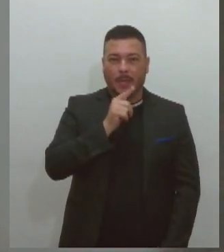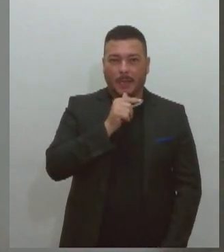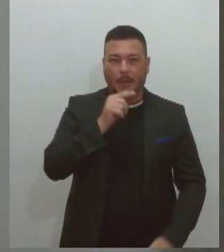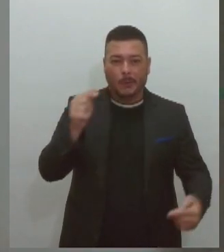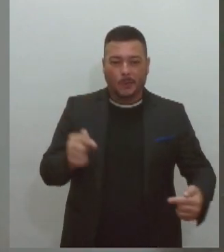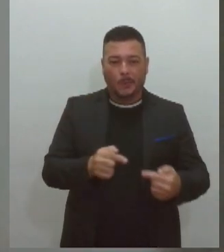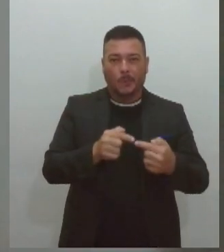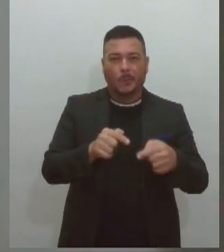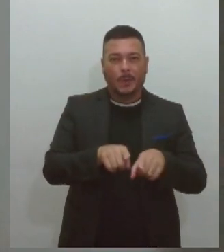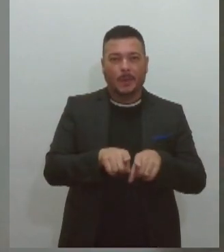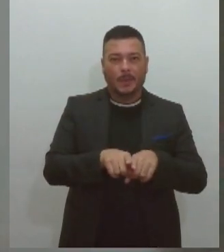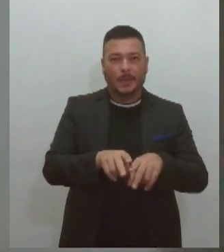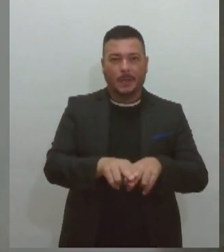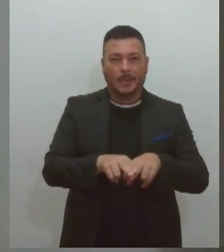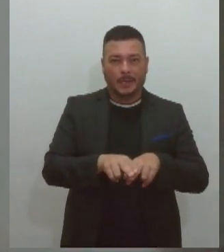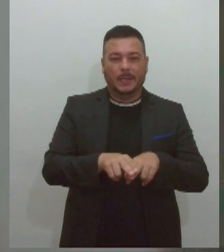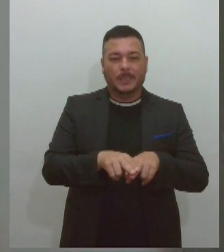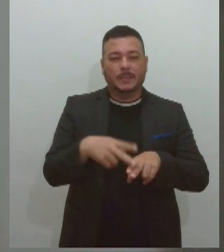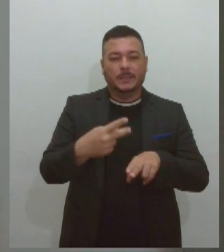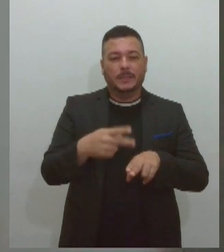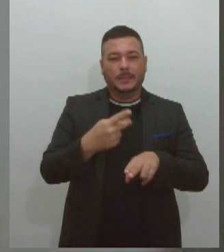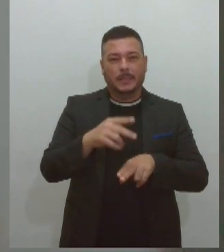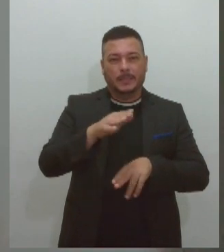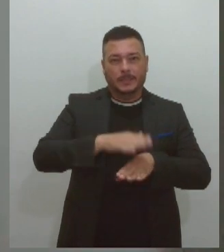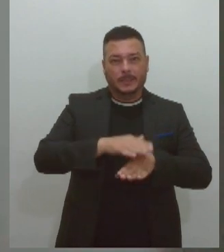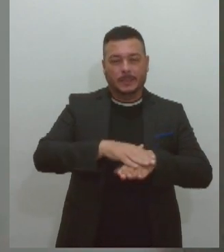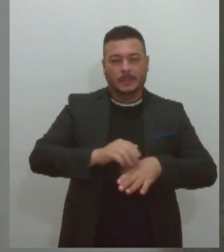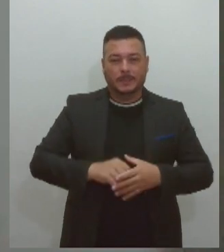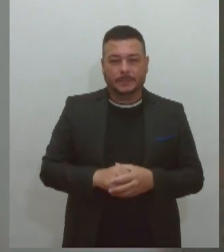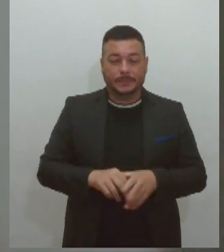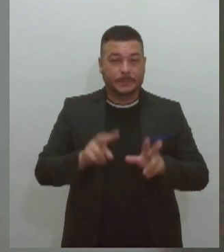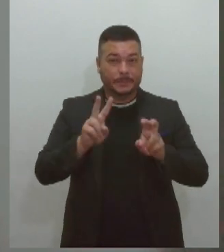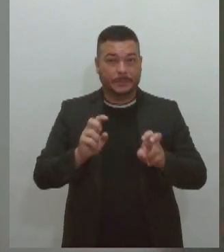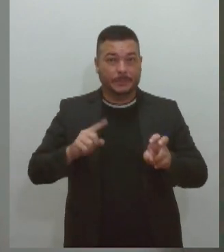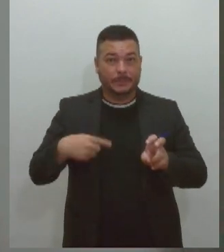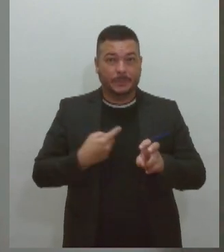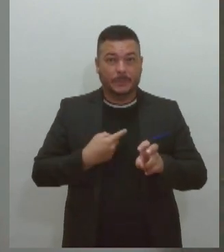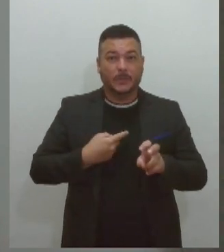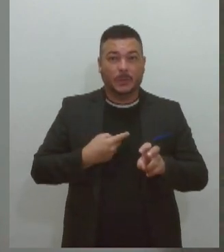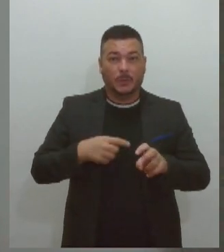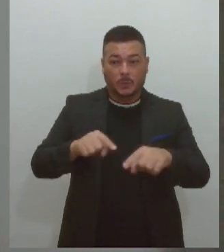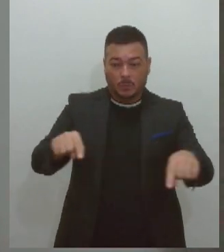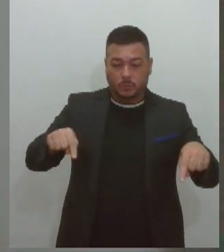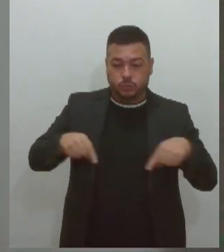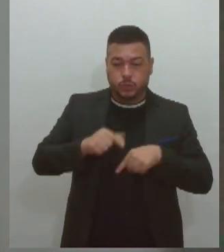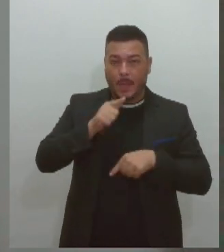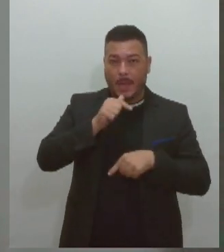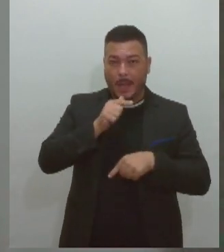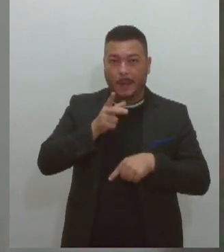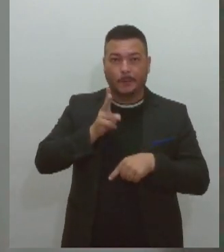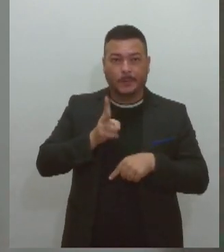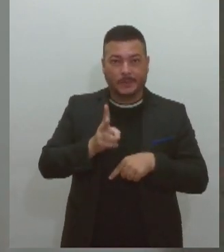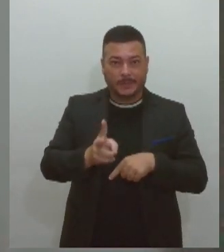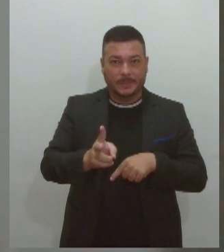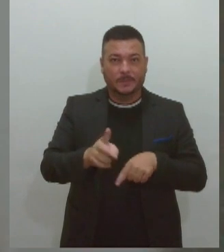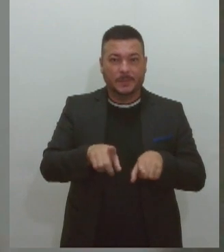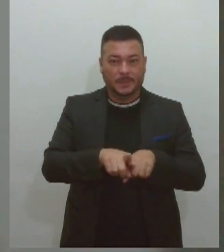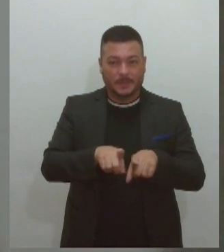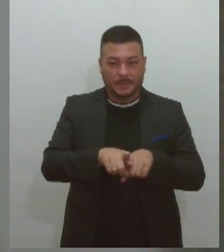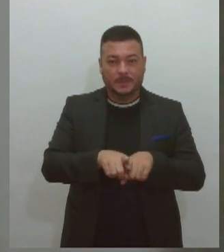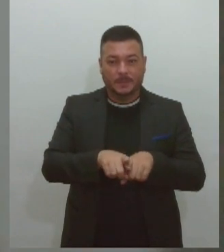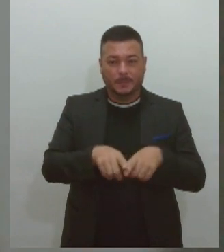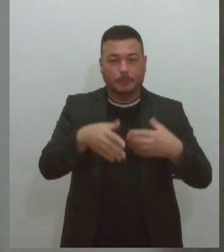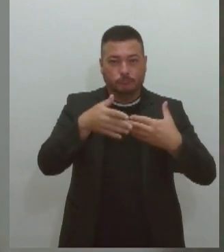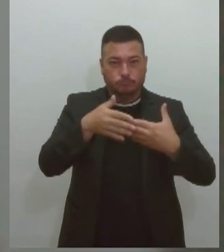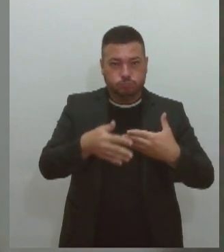Diretamente com essa questão, a questão das nossas bacias, estamos vendo a cada dia, né? Os processos das